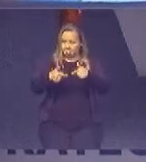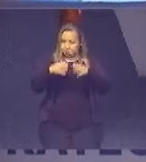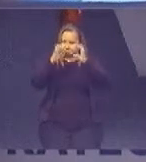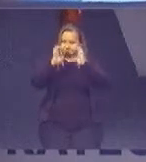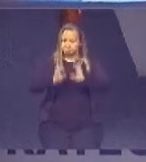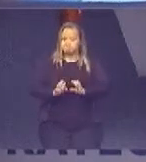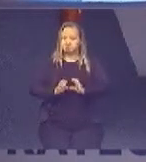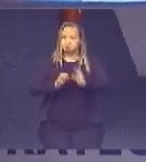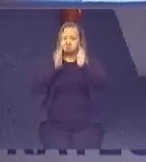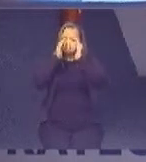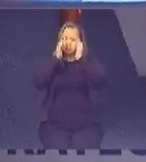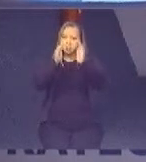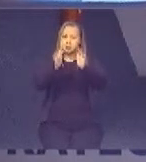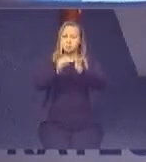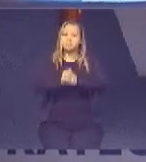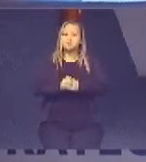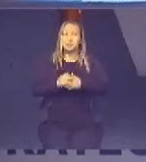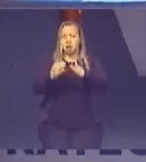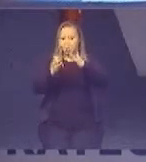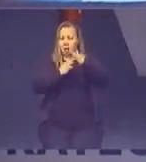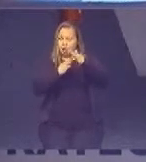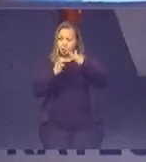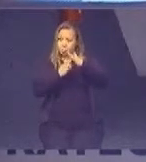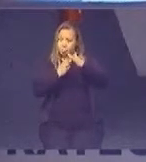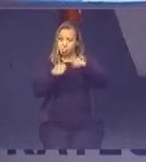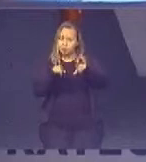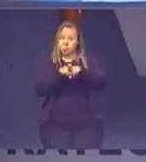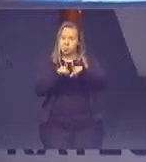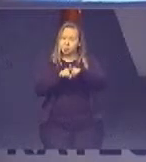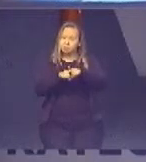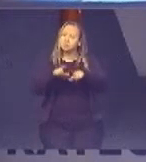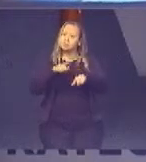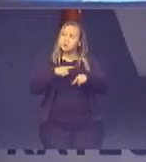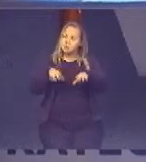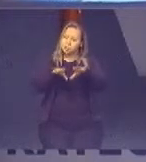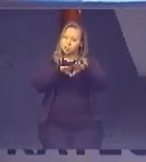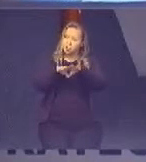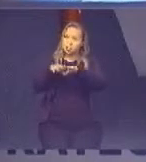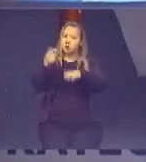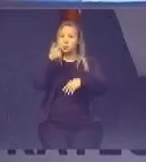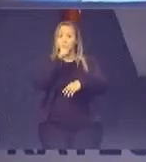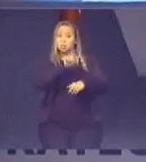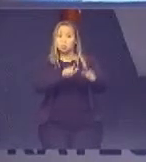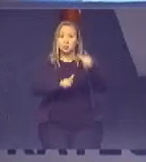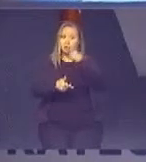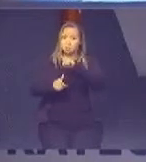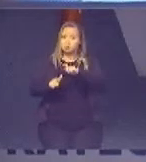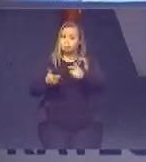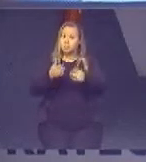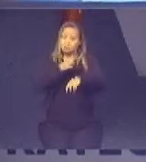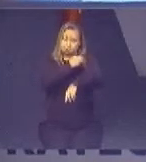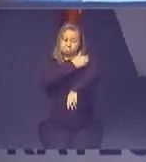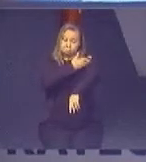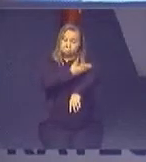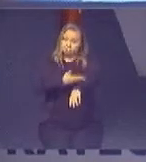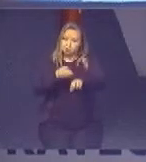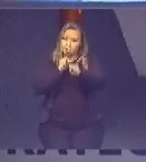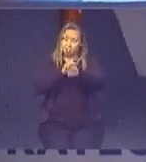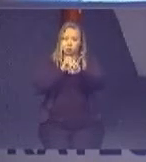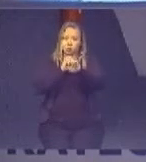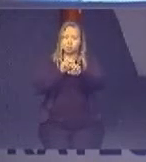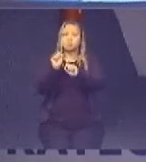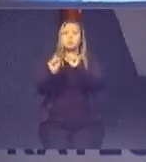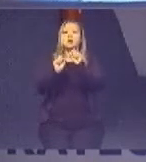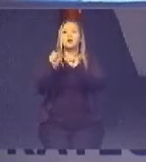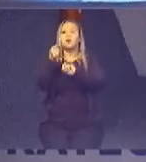empreendedorismo. e com isso nós temos que ter uma igualdade do acesso a todos os níveis de educação. O que que isso